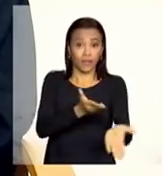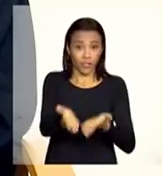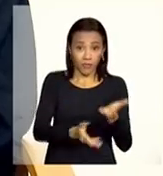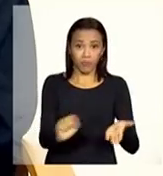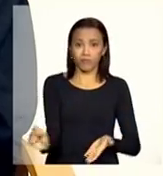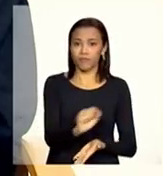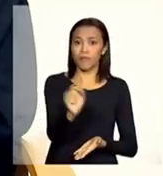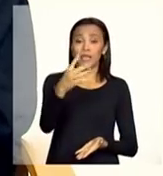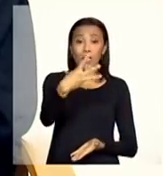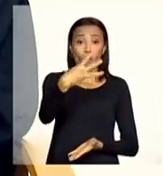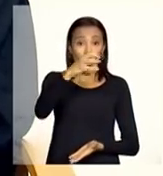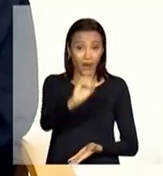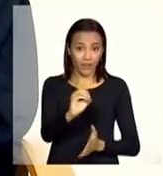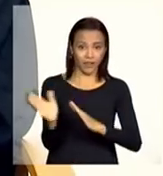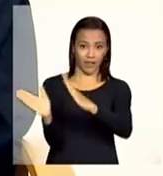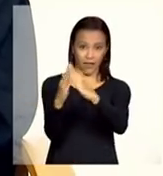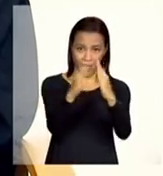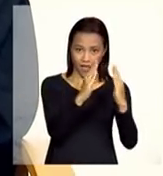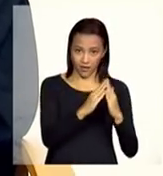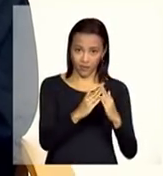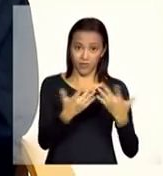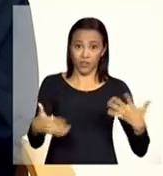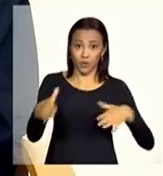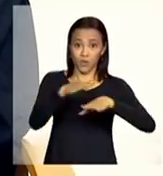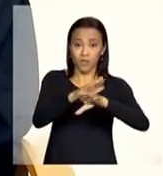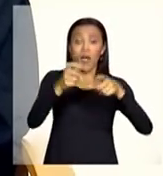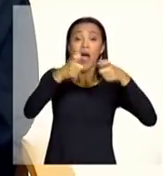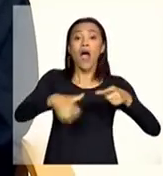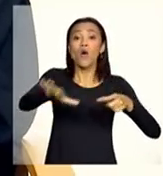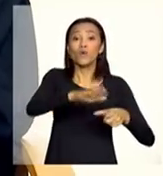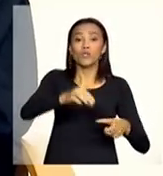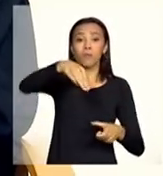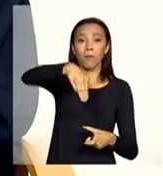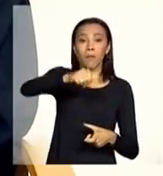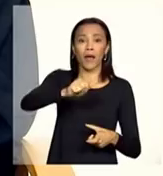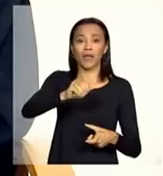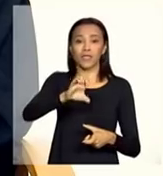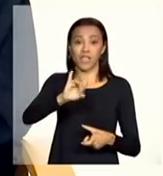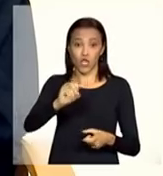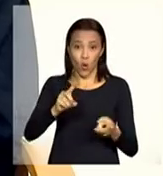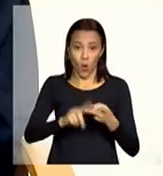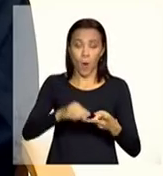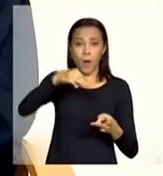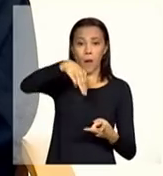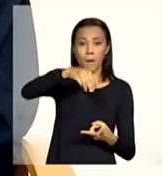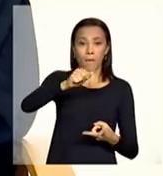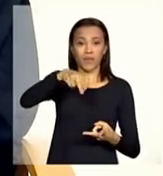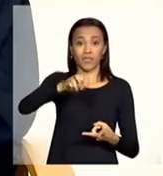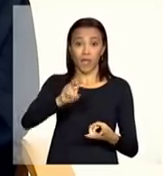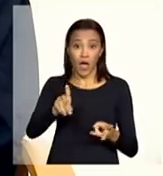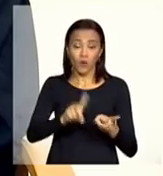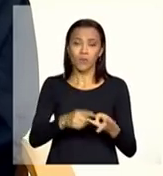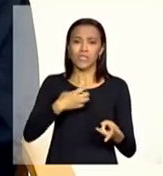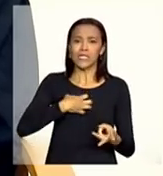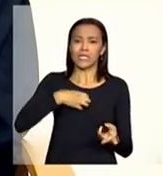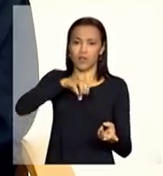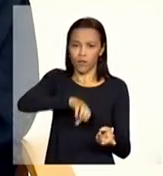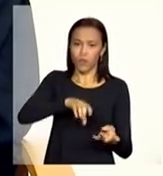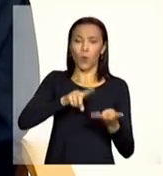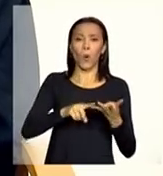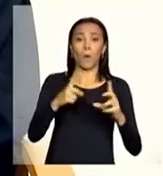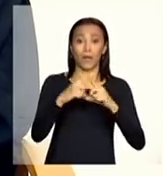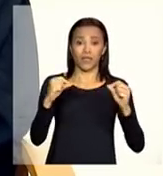residências inclusivas que estão localizadas em Maceió Manaus Salvador Brasília